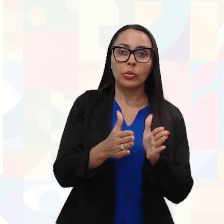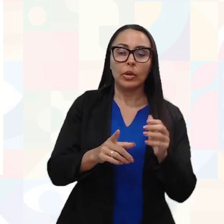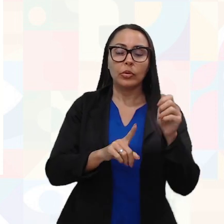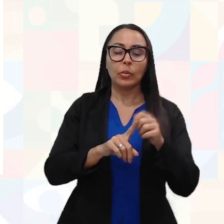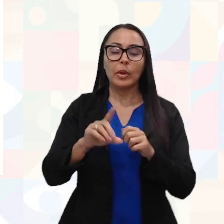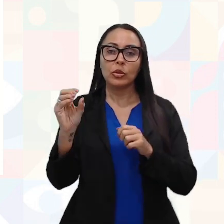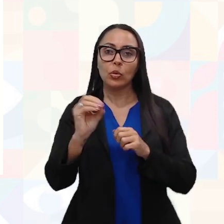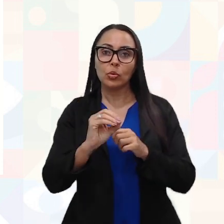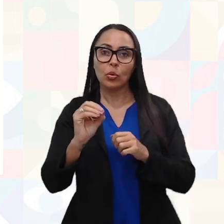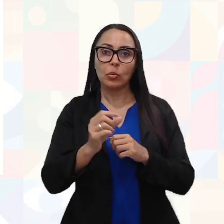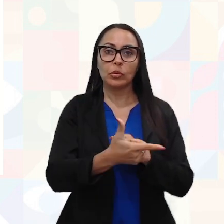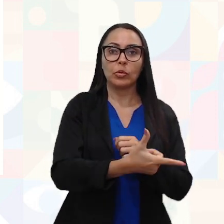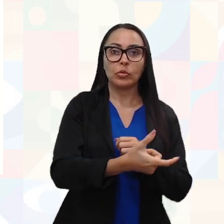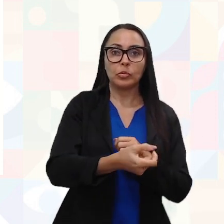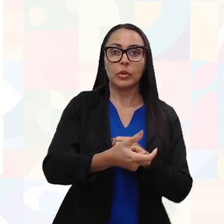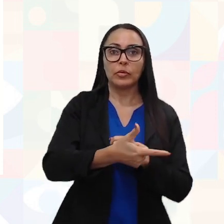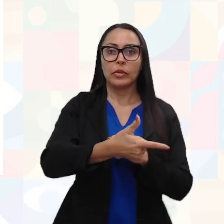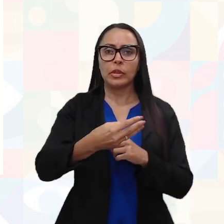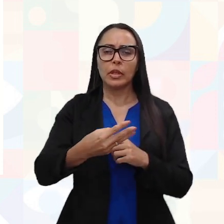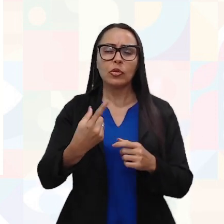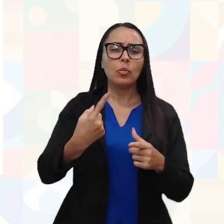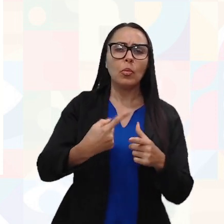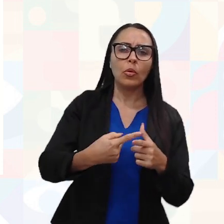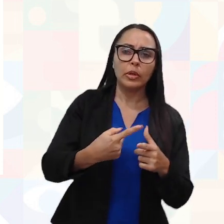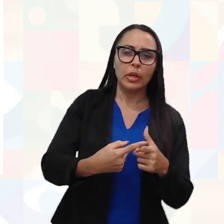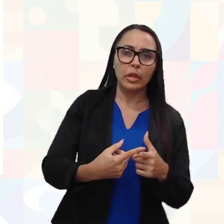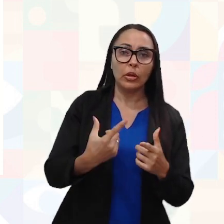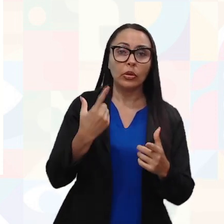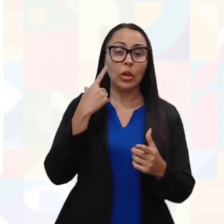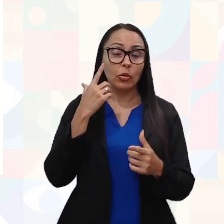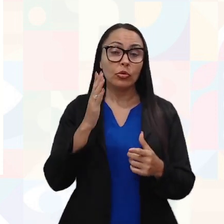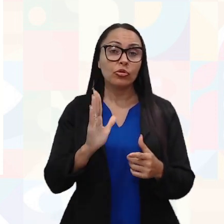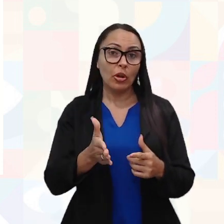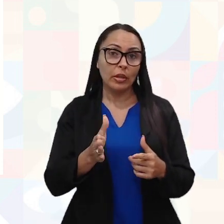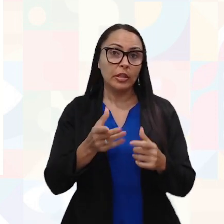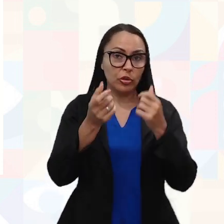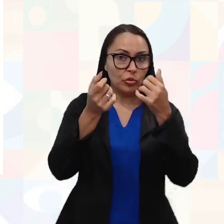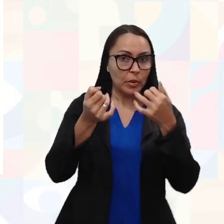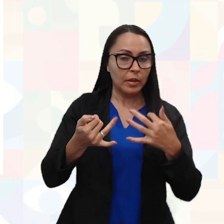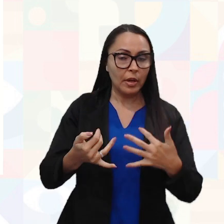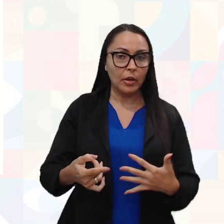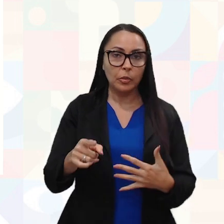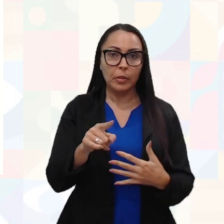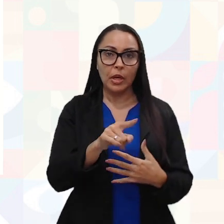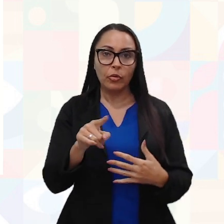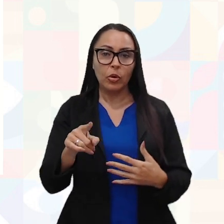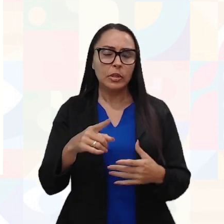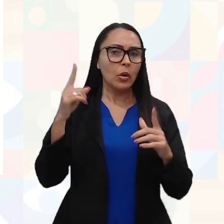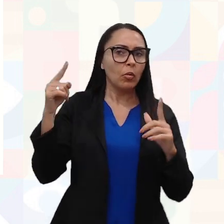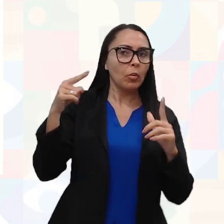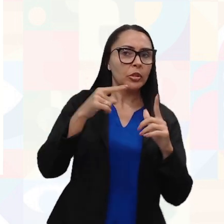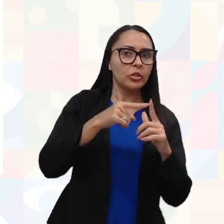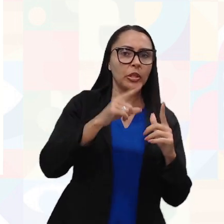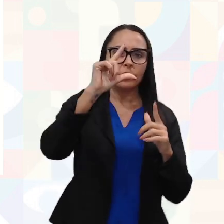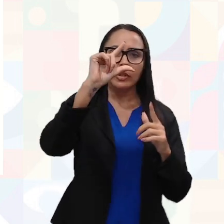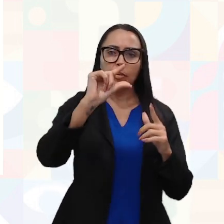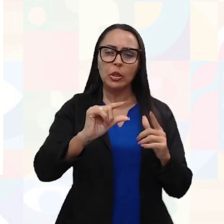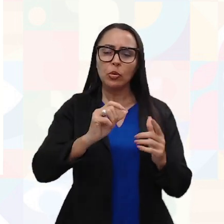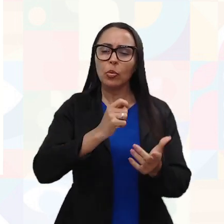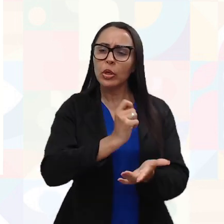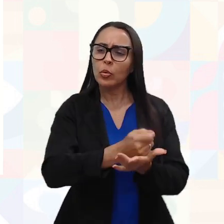de 2023. Por que isso vai ser feito? Como eu já tinha adiantado para vocês, com o intuito de reduzir os gastos